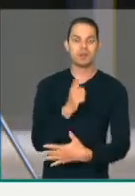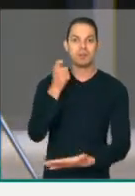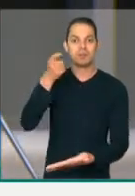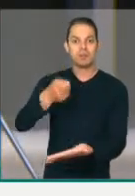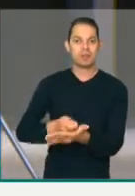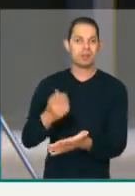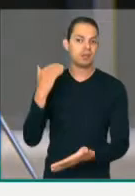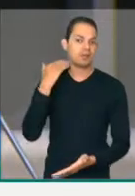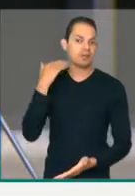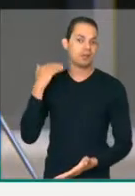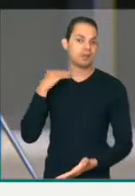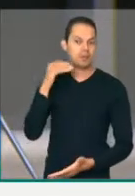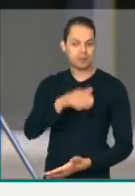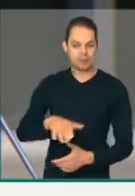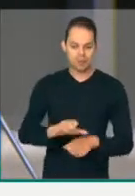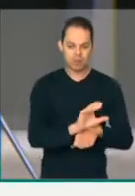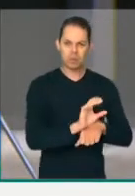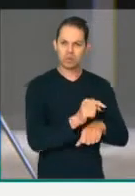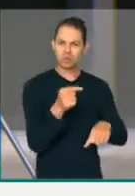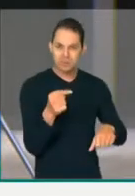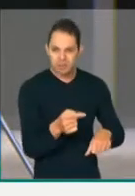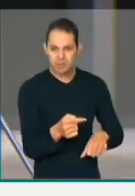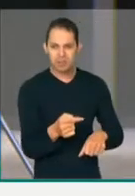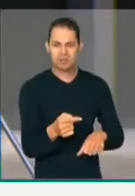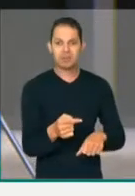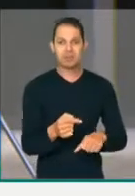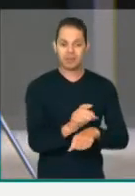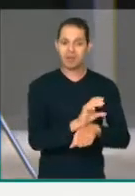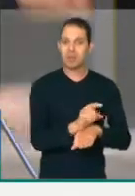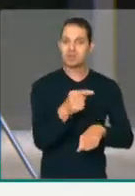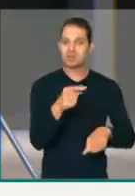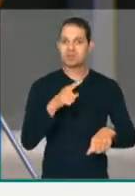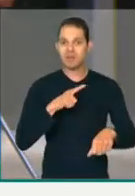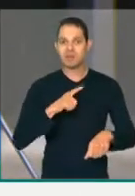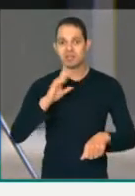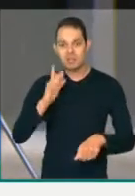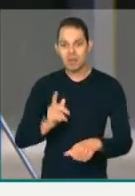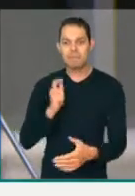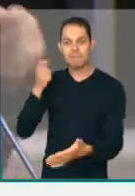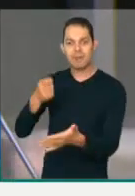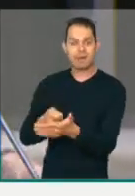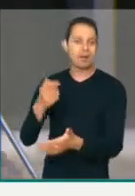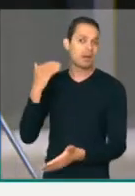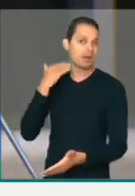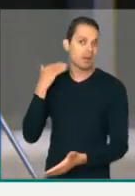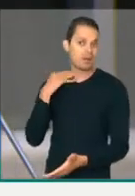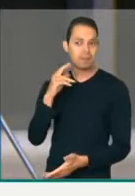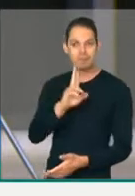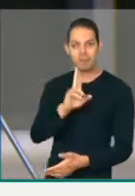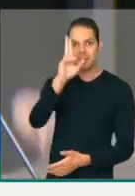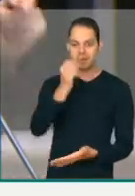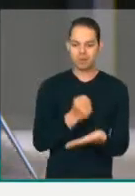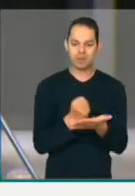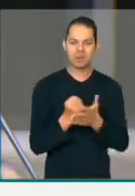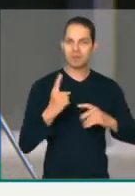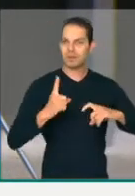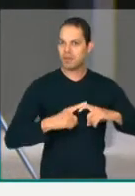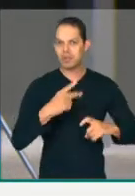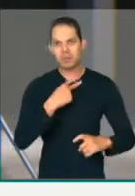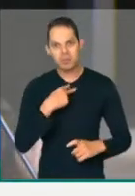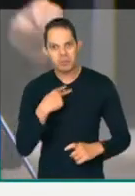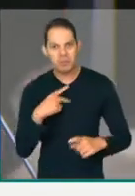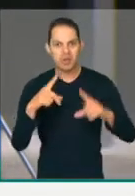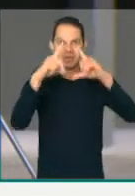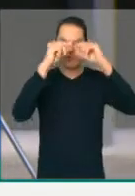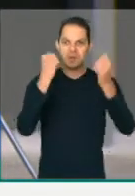banqueiros vai estar na nossa Constituição. Isso estará na Constituição, que tem que pagar banqueiro e que não pode contratar médico, não pode contratar